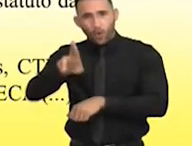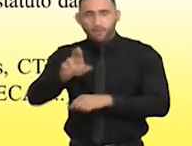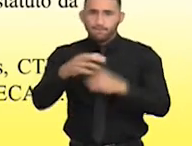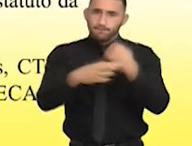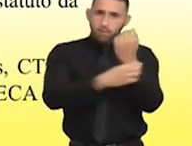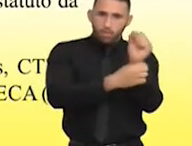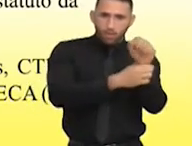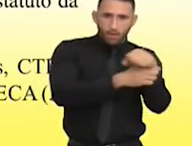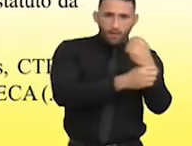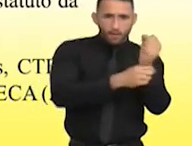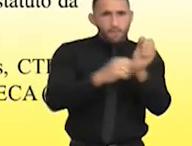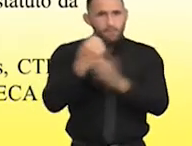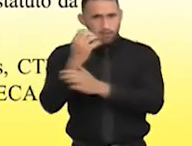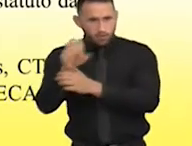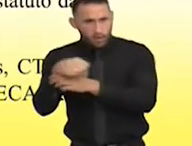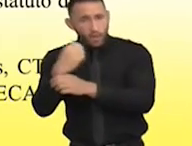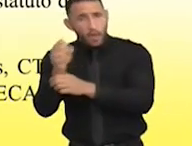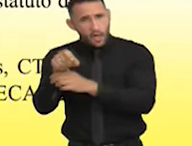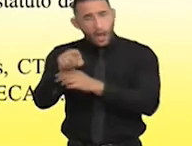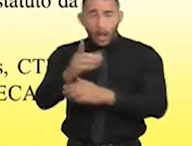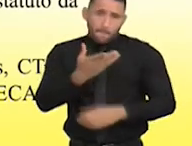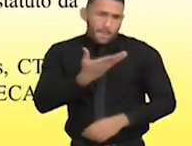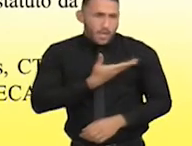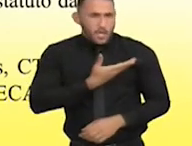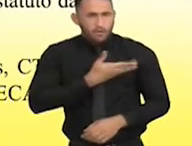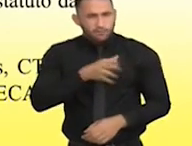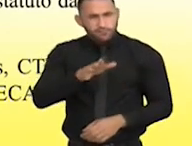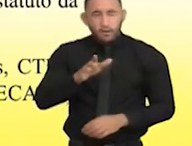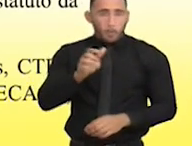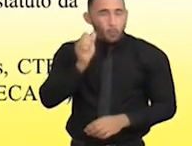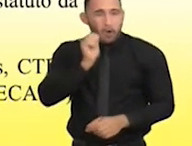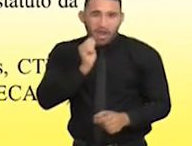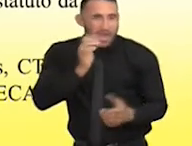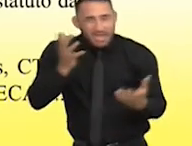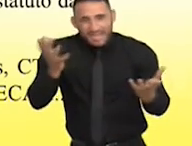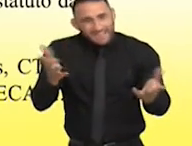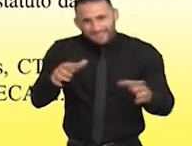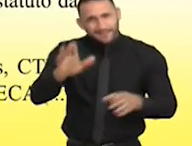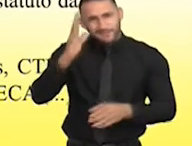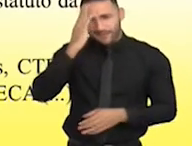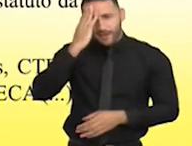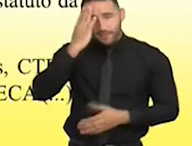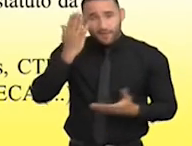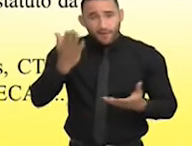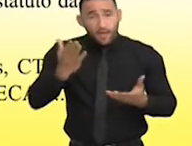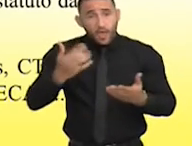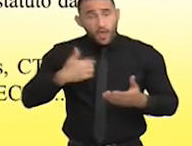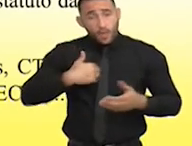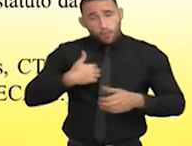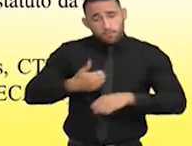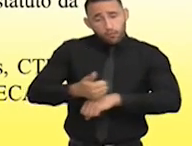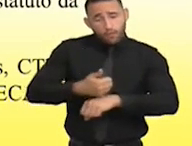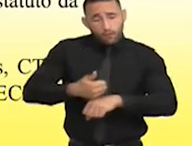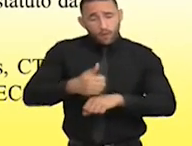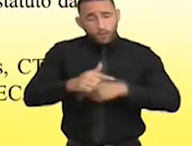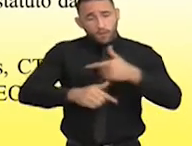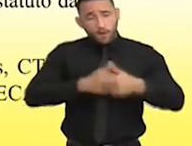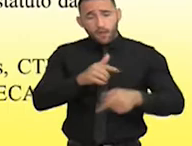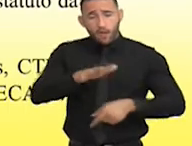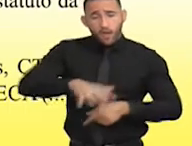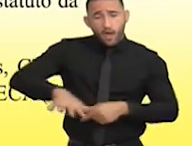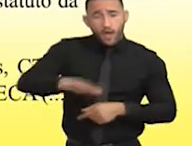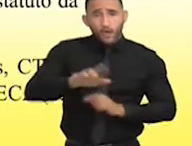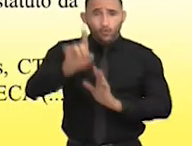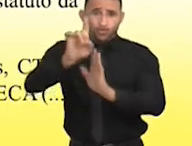fisioterapeuta, doutora, nossa colega, a senhora, para mim, enquanto profissional operador do direito, a gente tenta